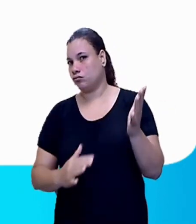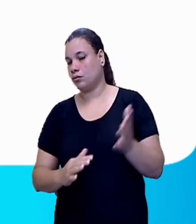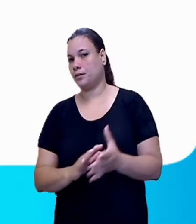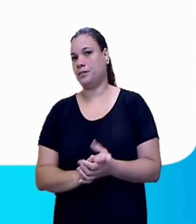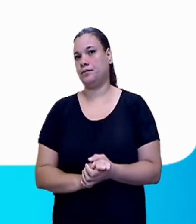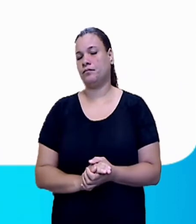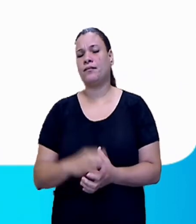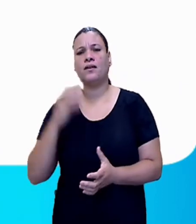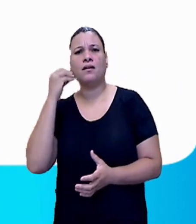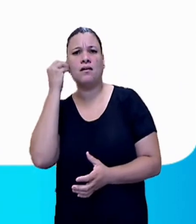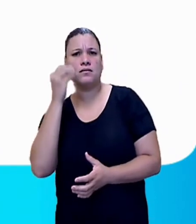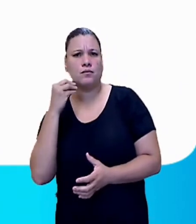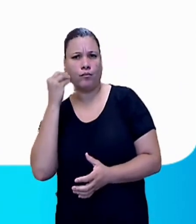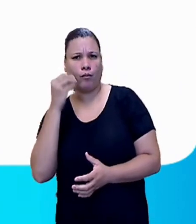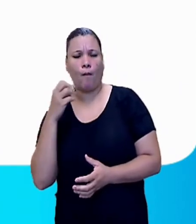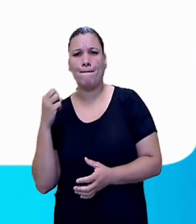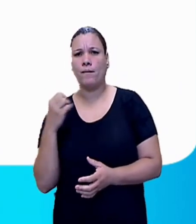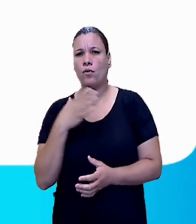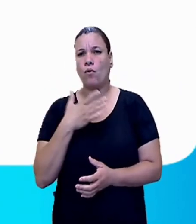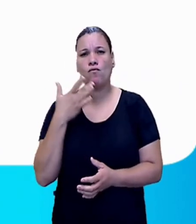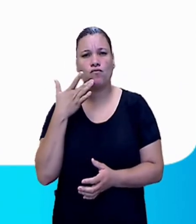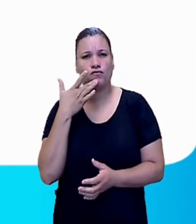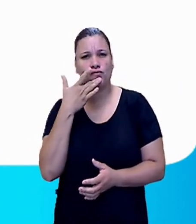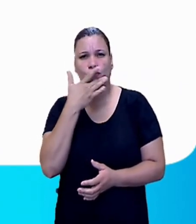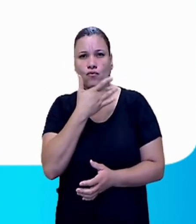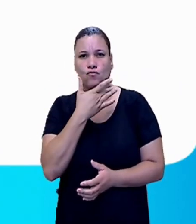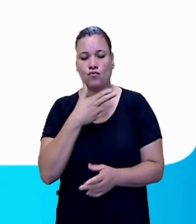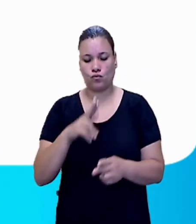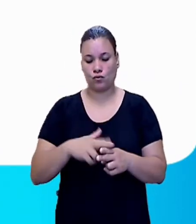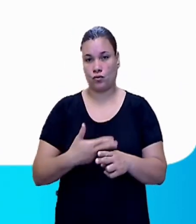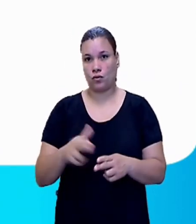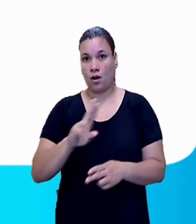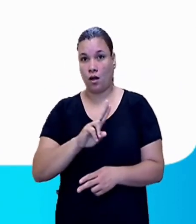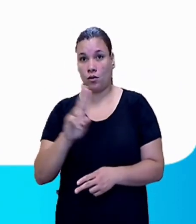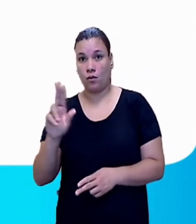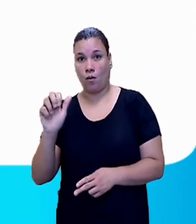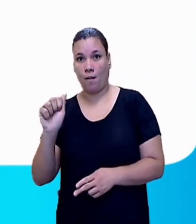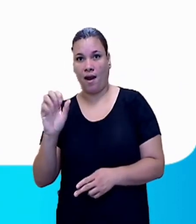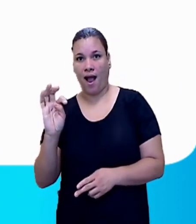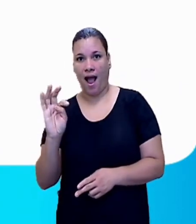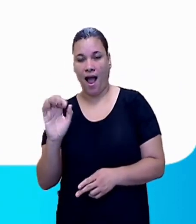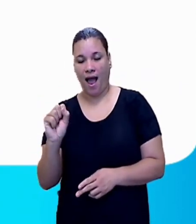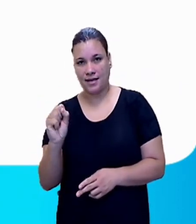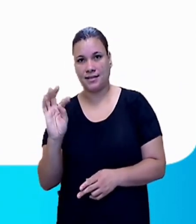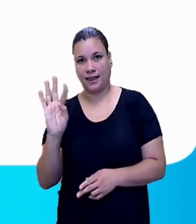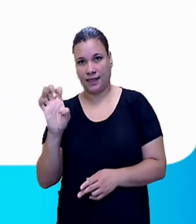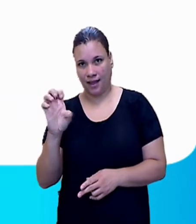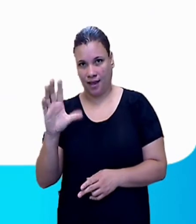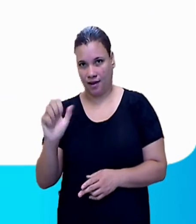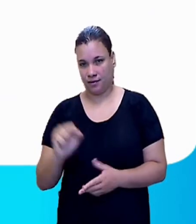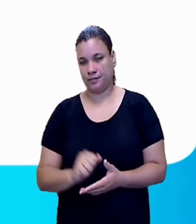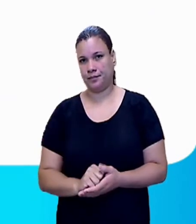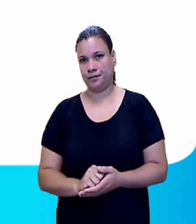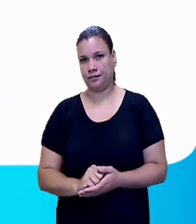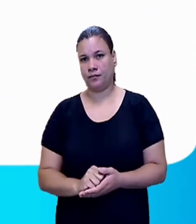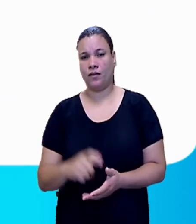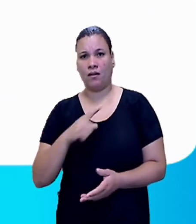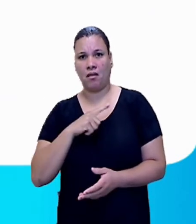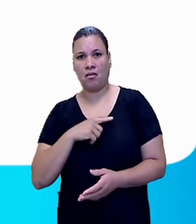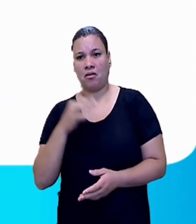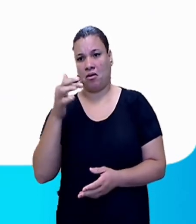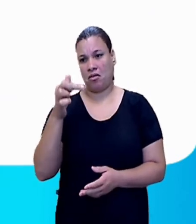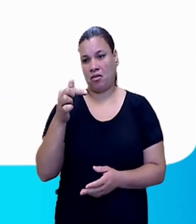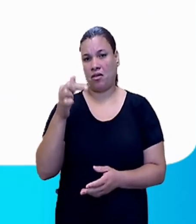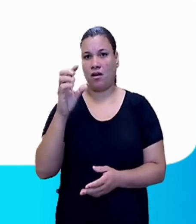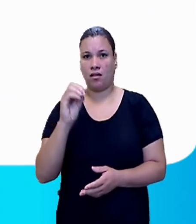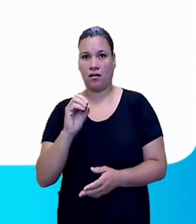Experimente o novo e delicioso chocolate asteca, com mais de 70% de cacau e 0%